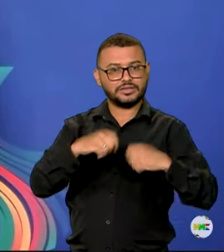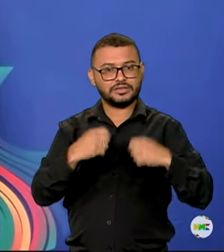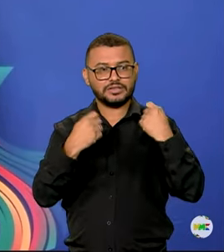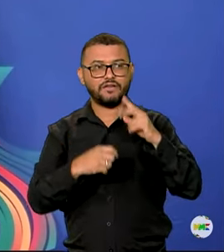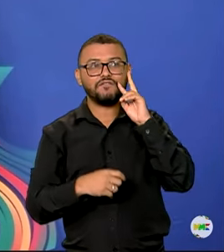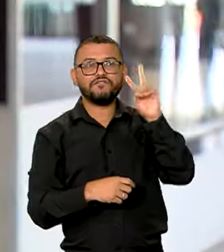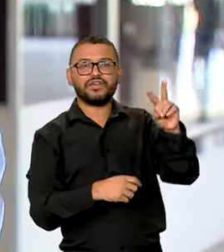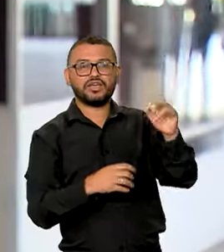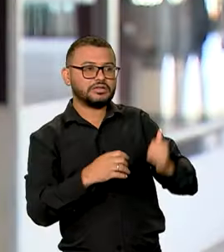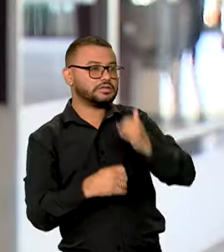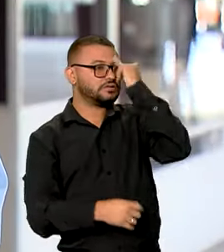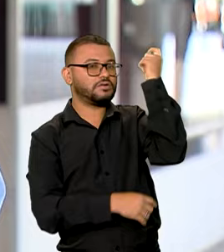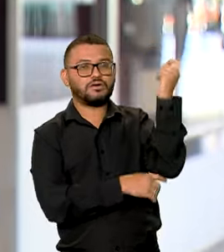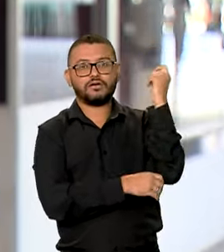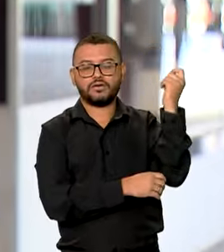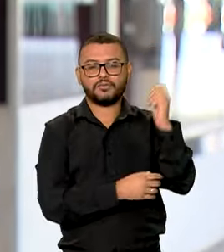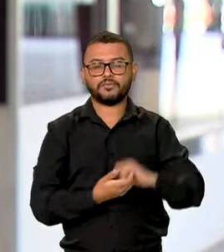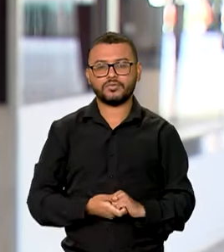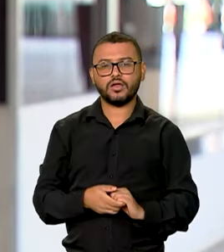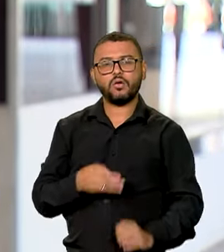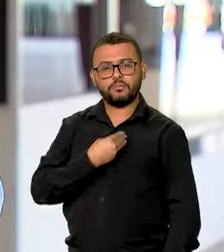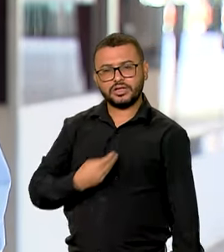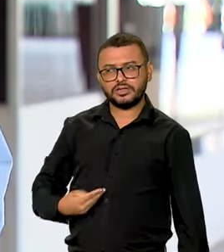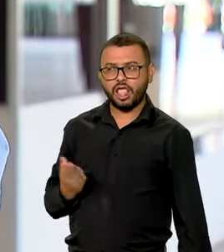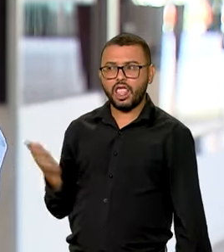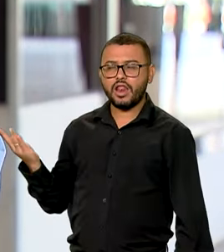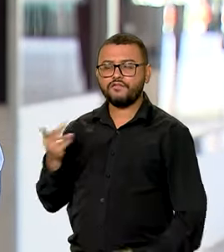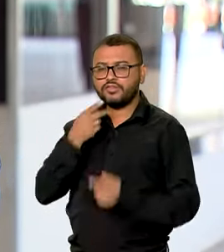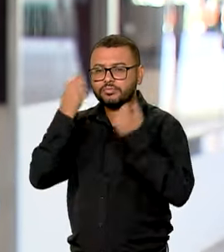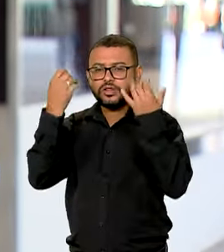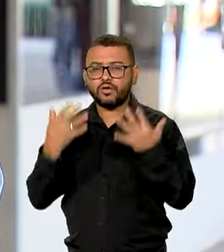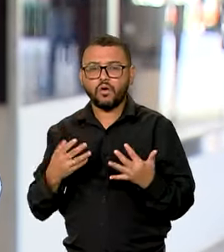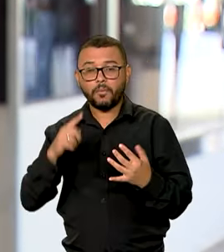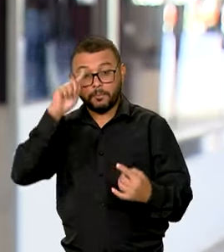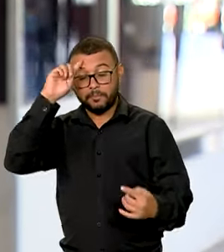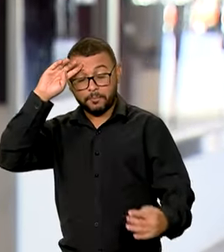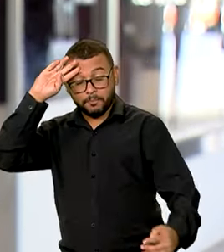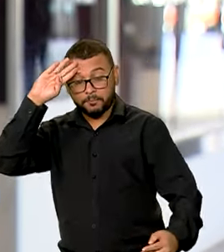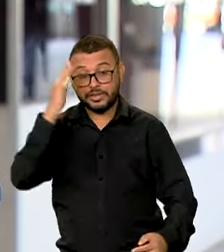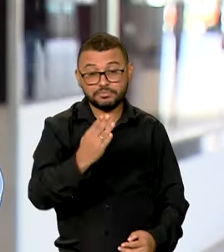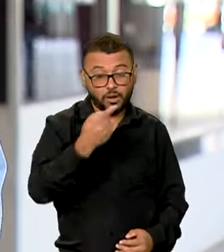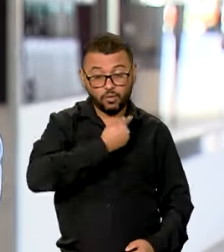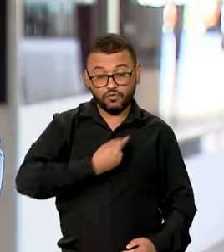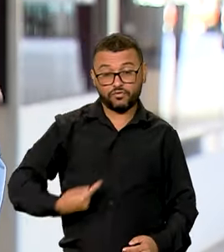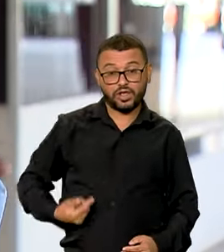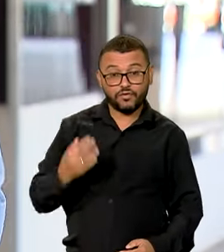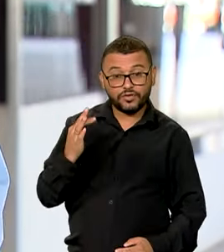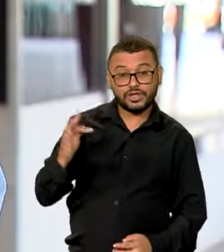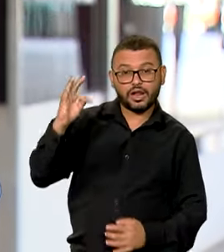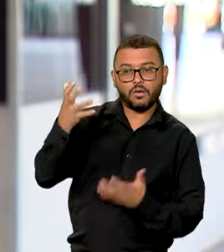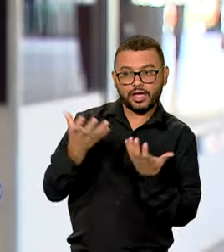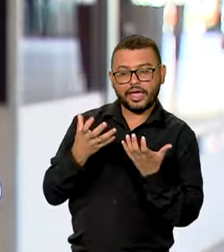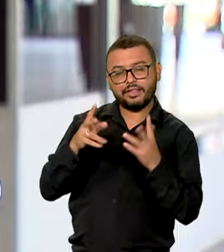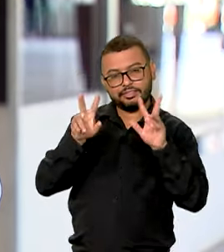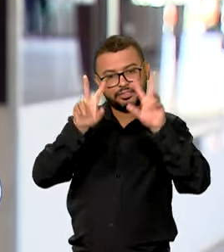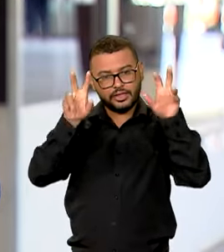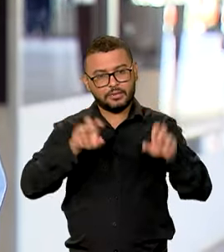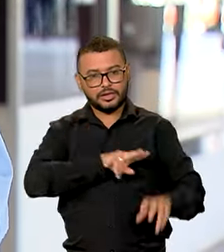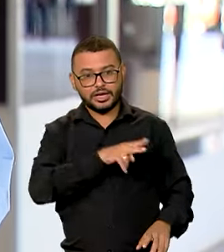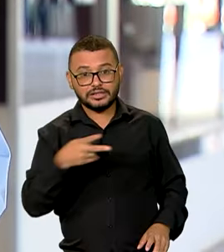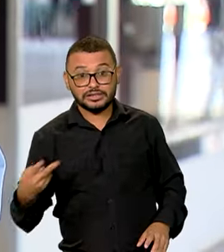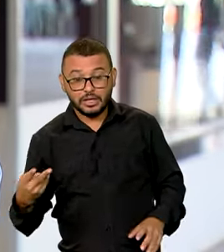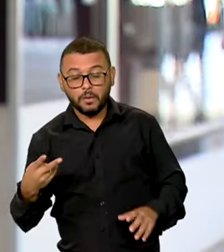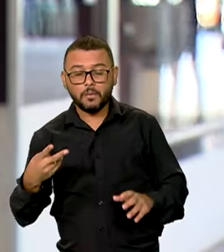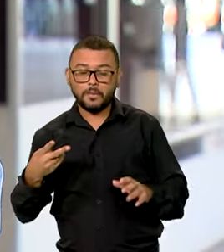O ministro ressaltou ainda que uma das prioridades do governo federal ao discutir a transição energética